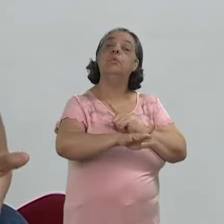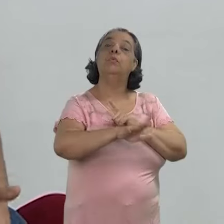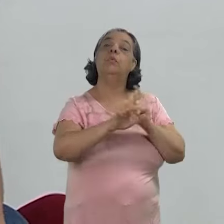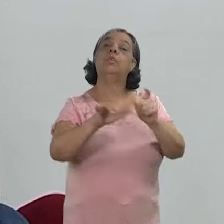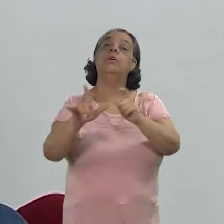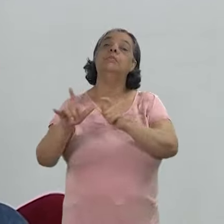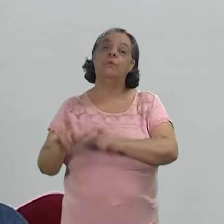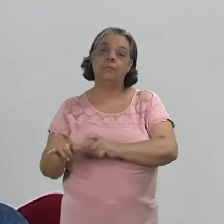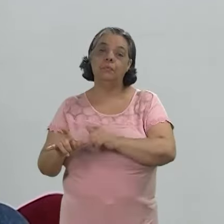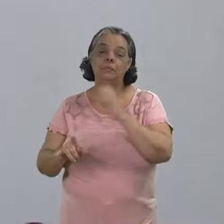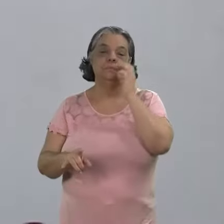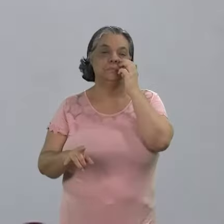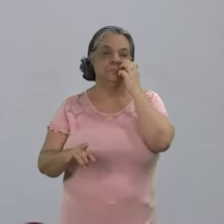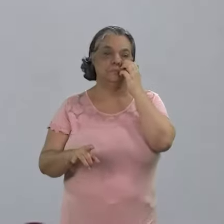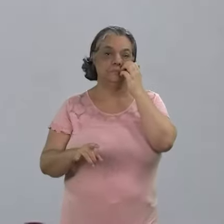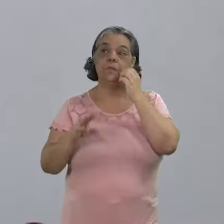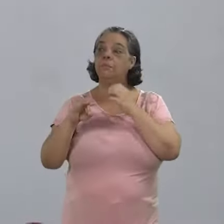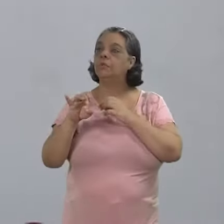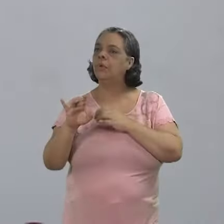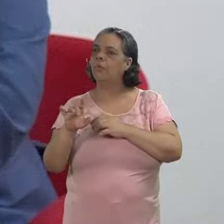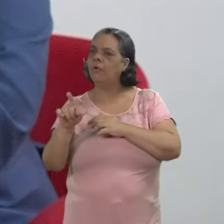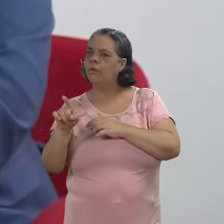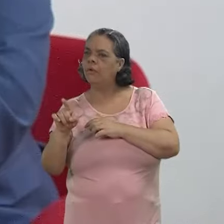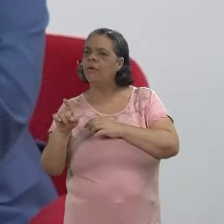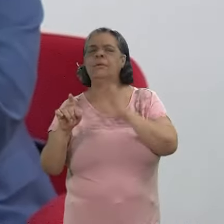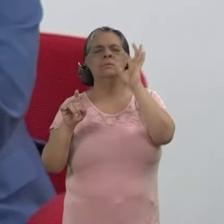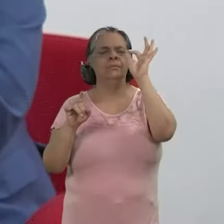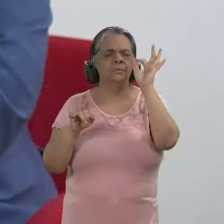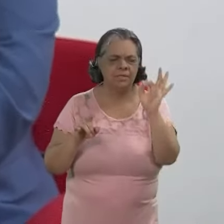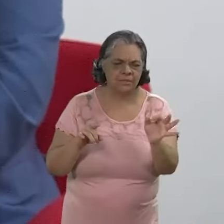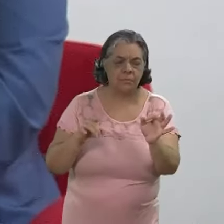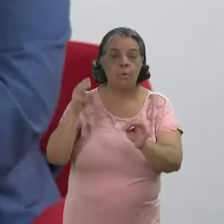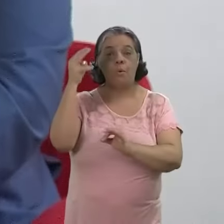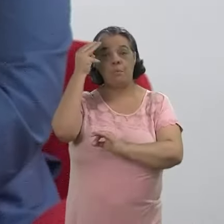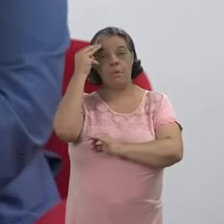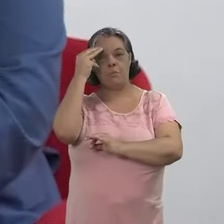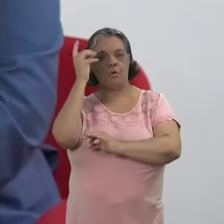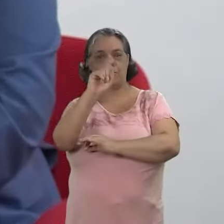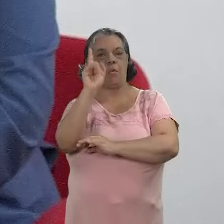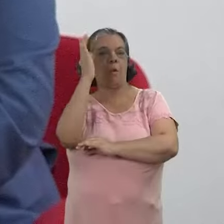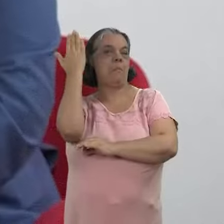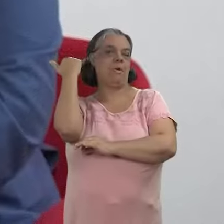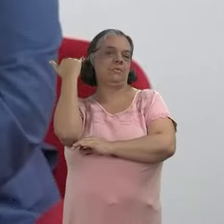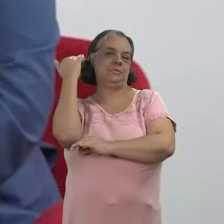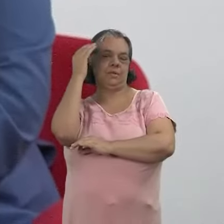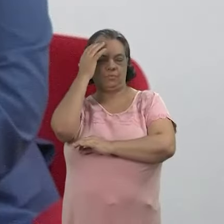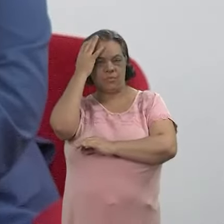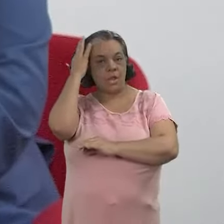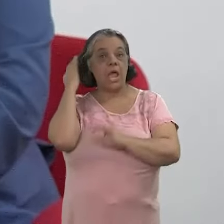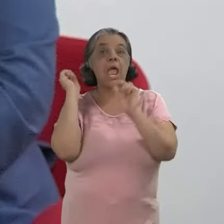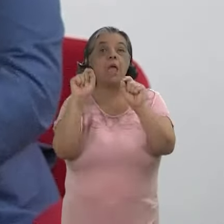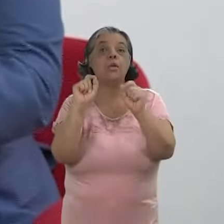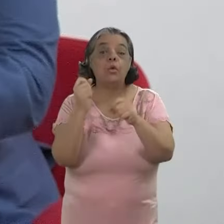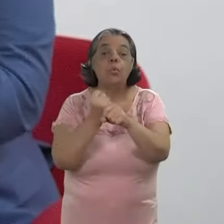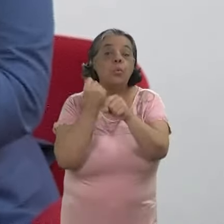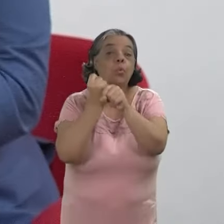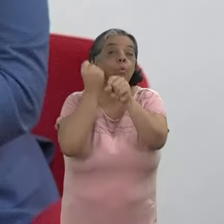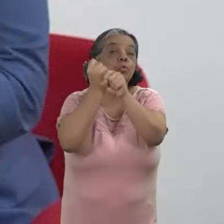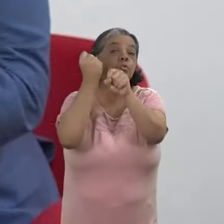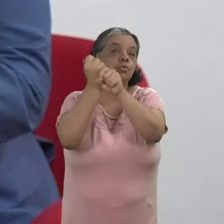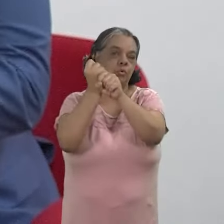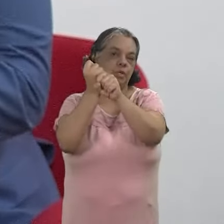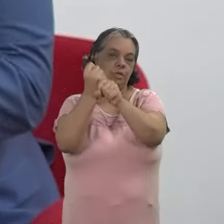povo, enquanto nação. Manuel? Exatamente, porque a memória não é o passado, a memória é aquilo que nós